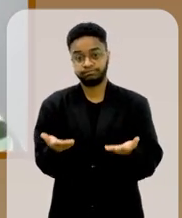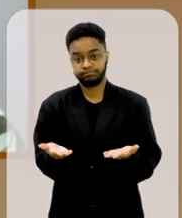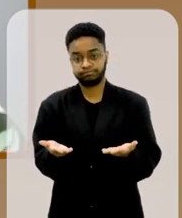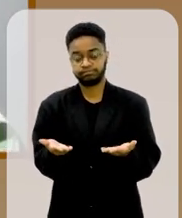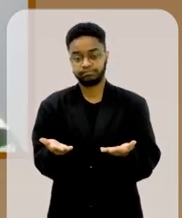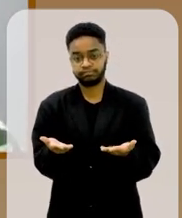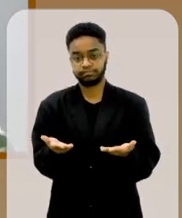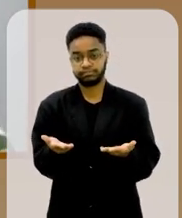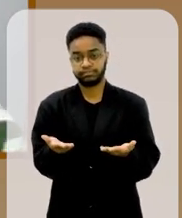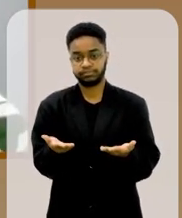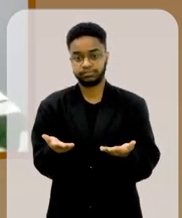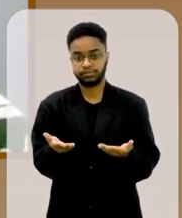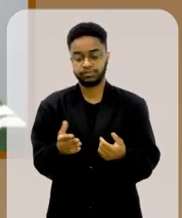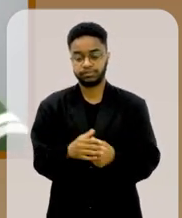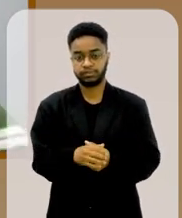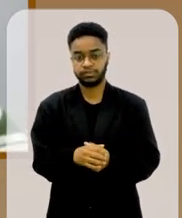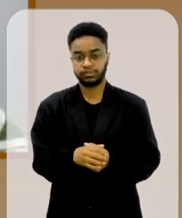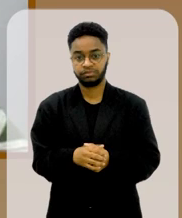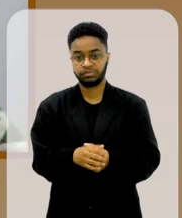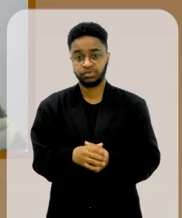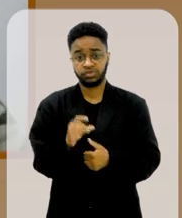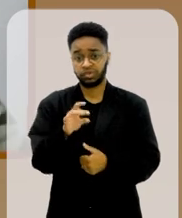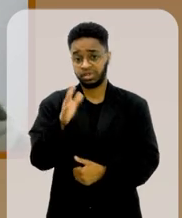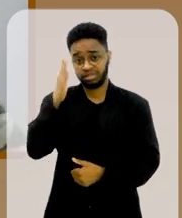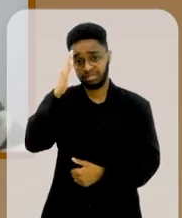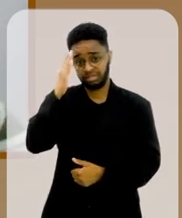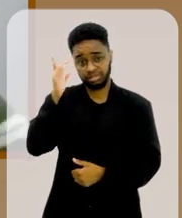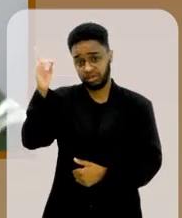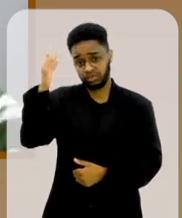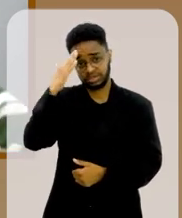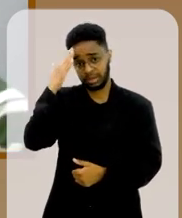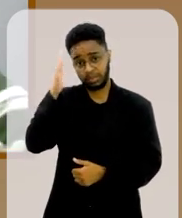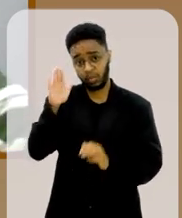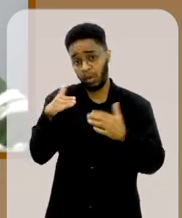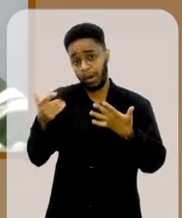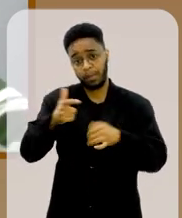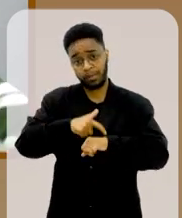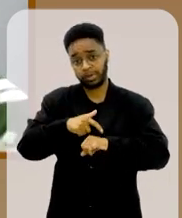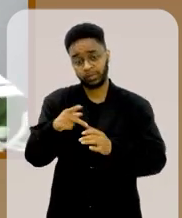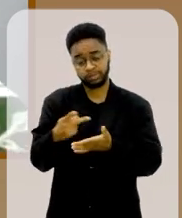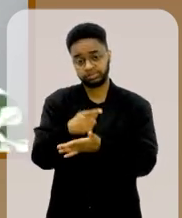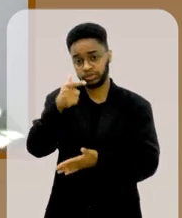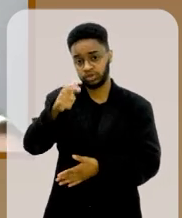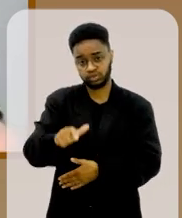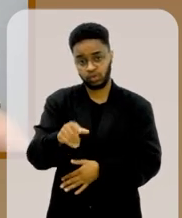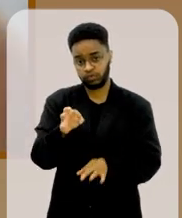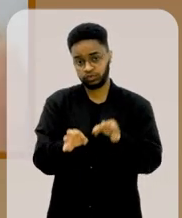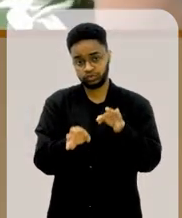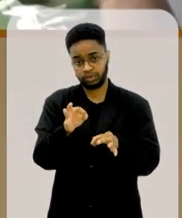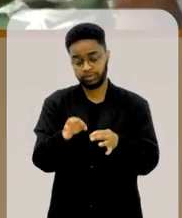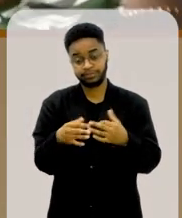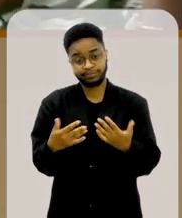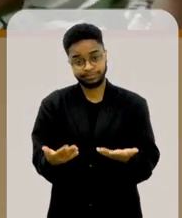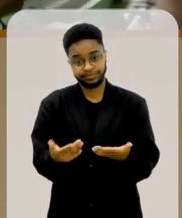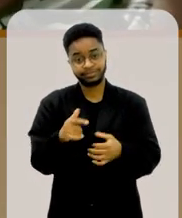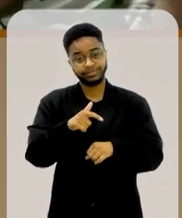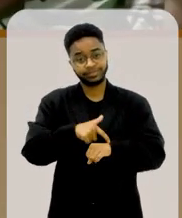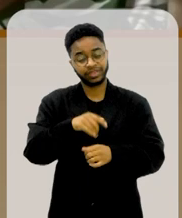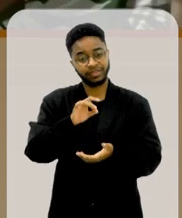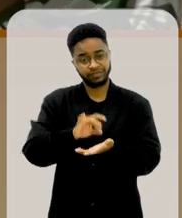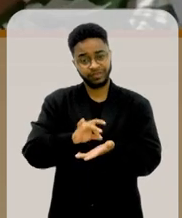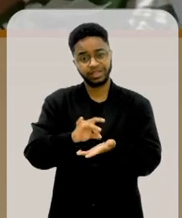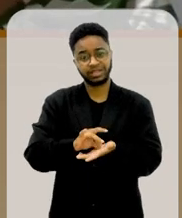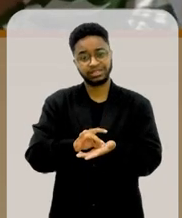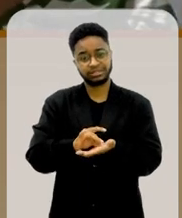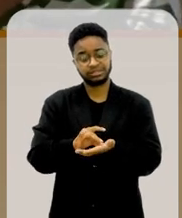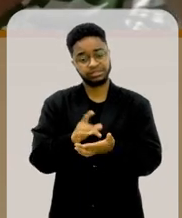E aí, Deus sabe quando seria feito o segundo julgamento. Esse momento foi um